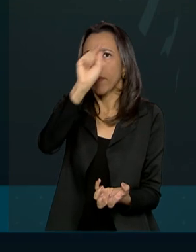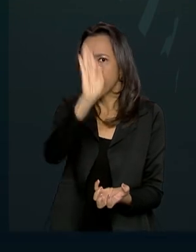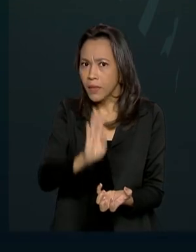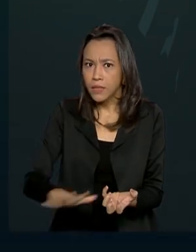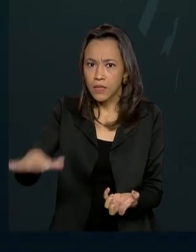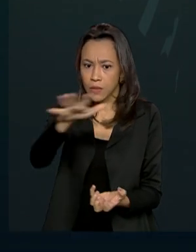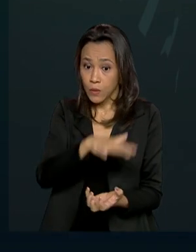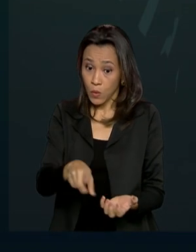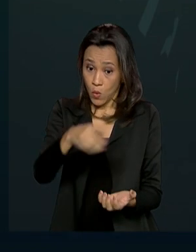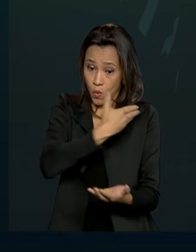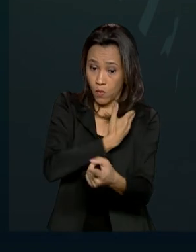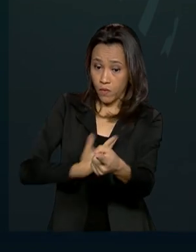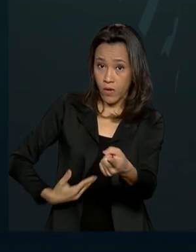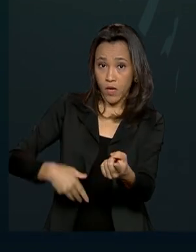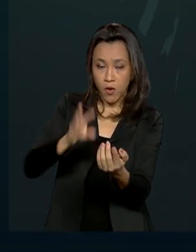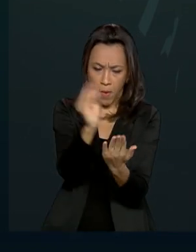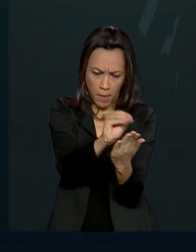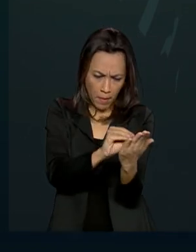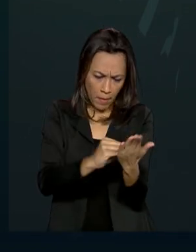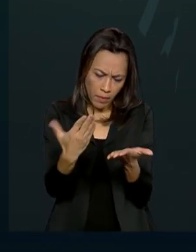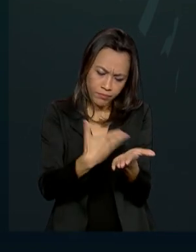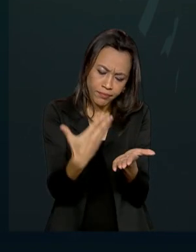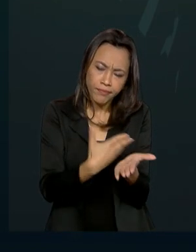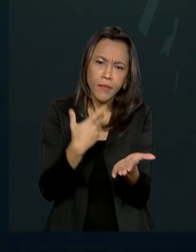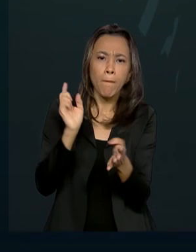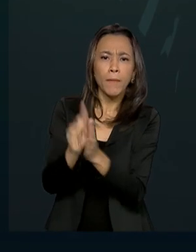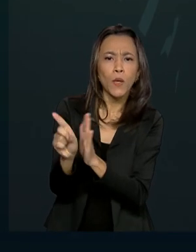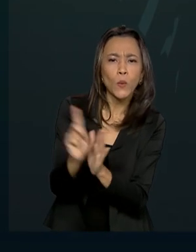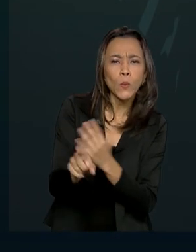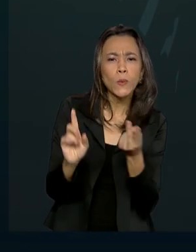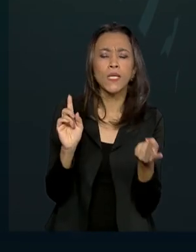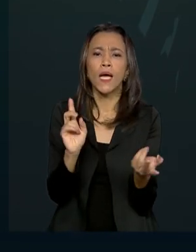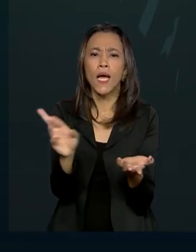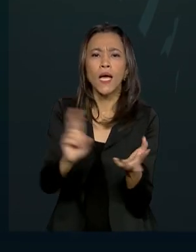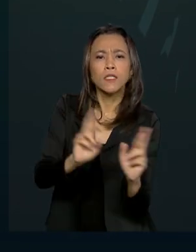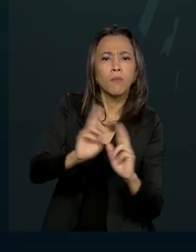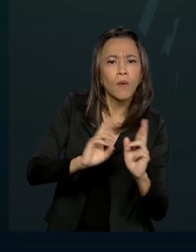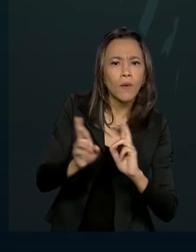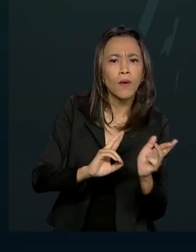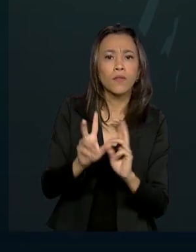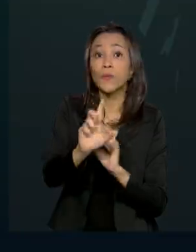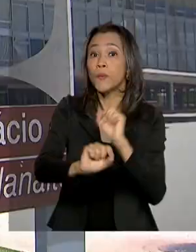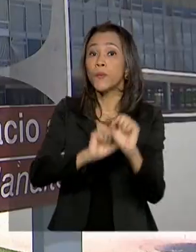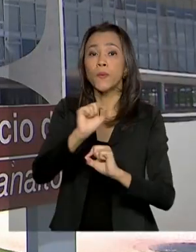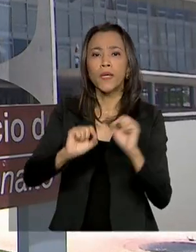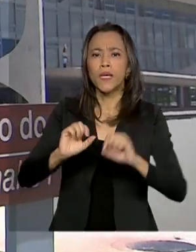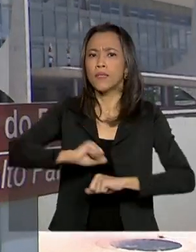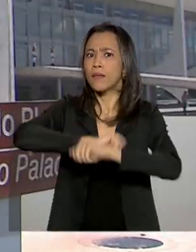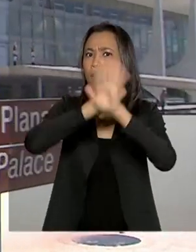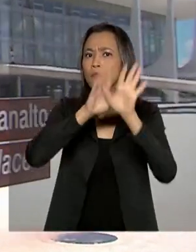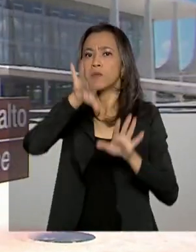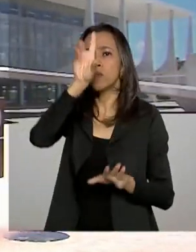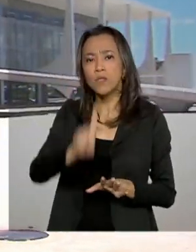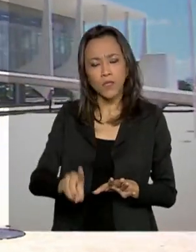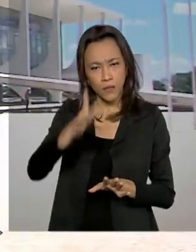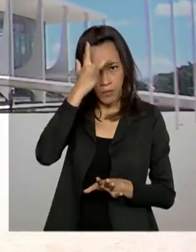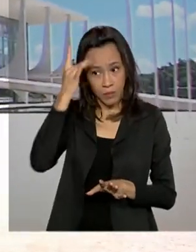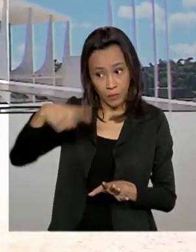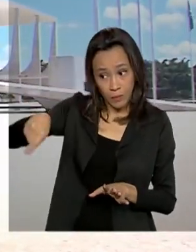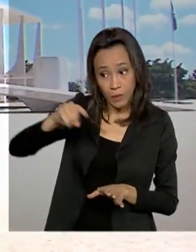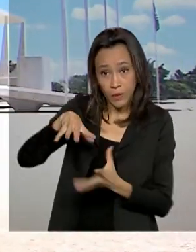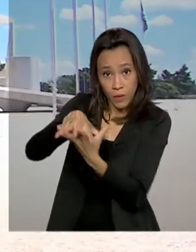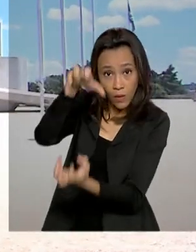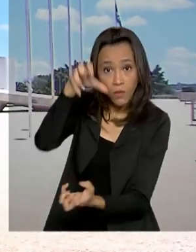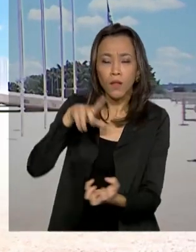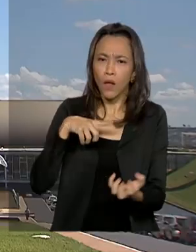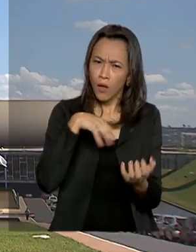ainda uma cartilha com perguntas e respostas que explica os direitos da pessoa idosa. Além disso, um projeto de